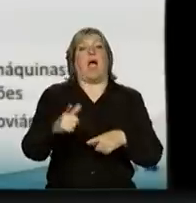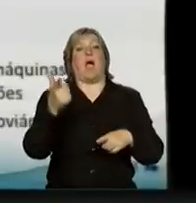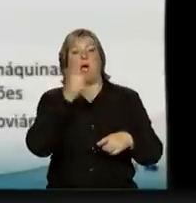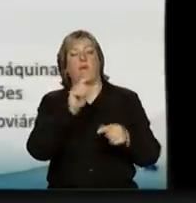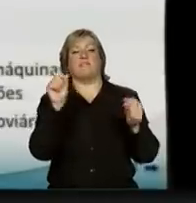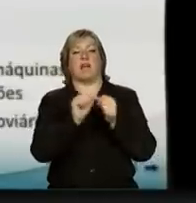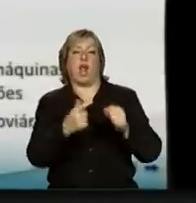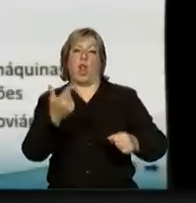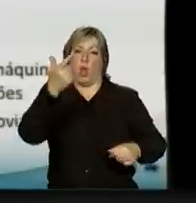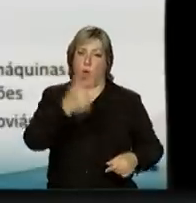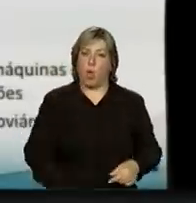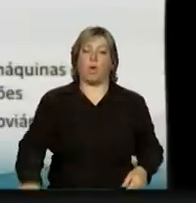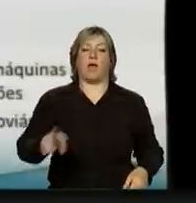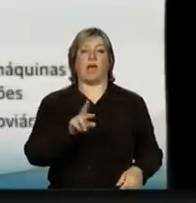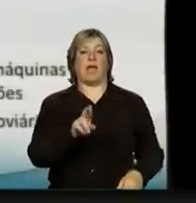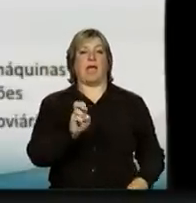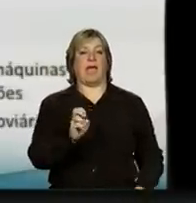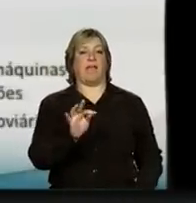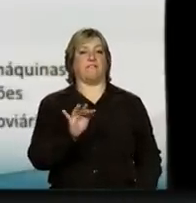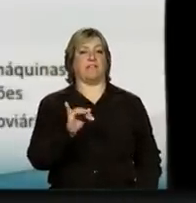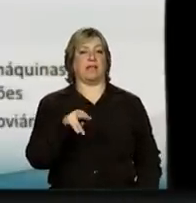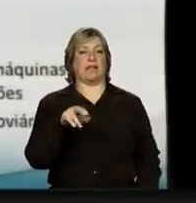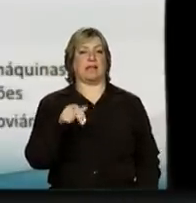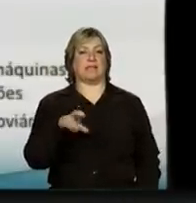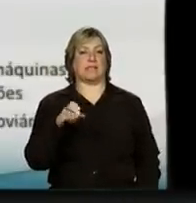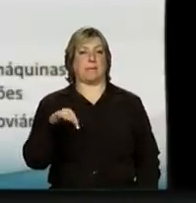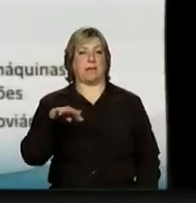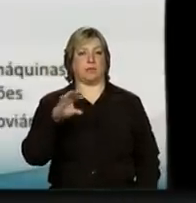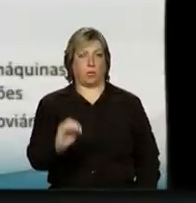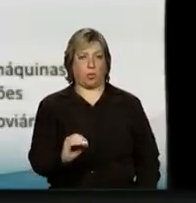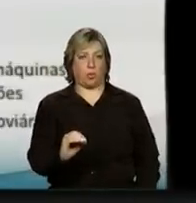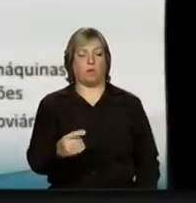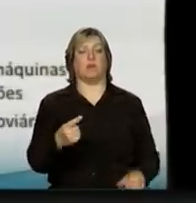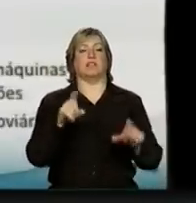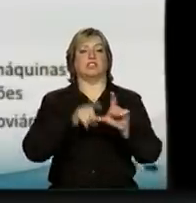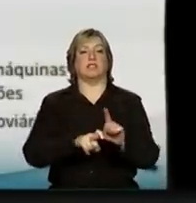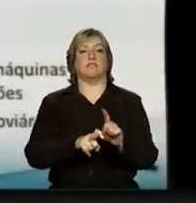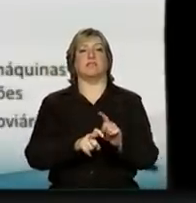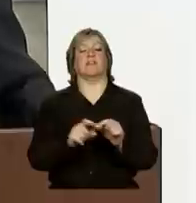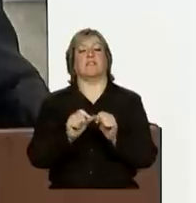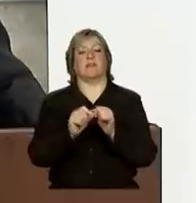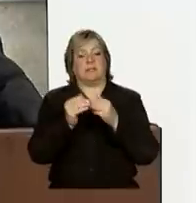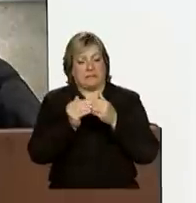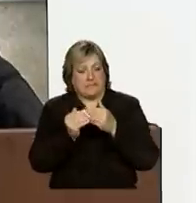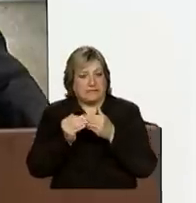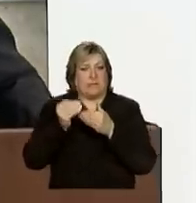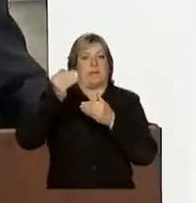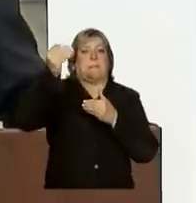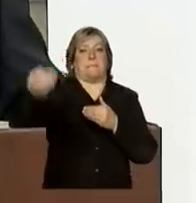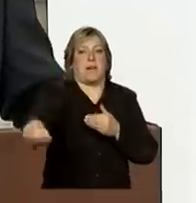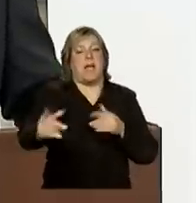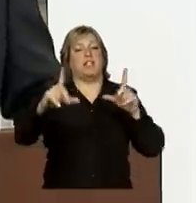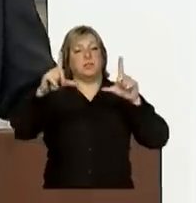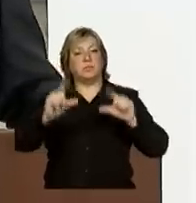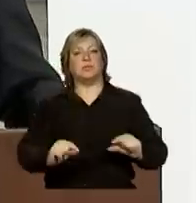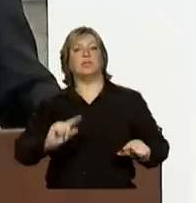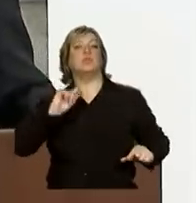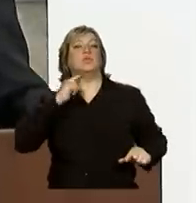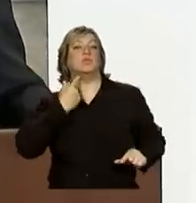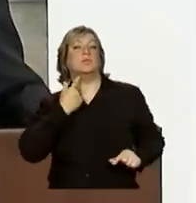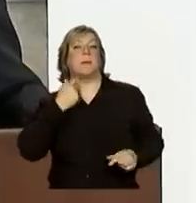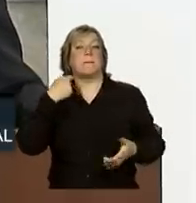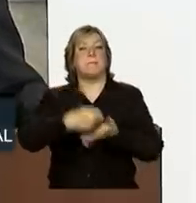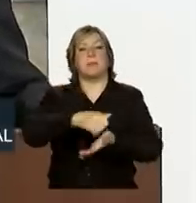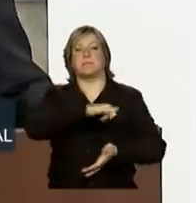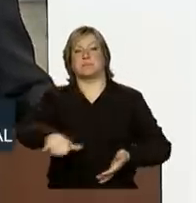refinanciamento de modo a fazer um alongamento da sua dívida e diminuir a inadimplência. Aliás, a